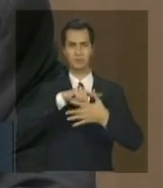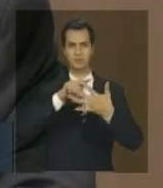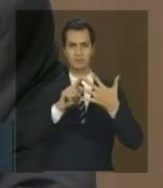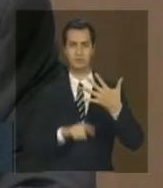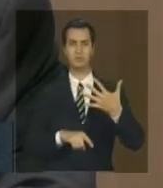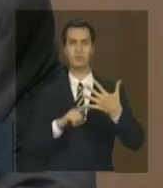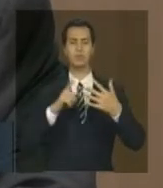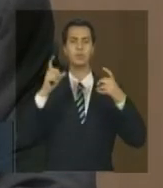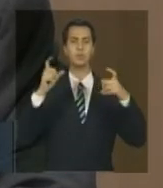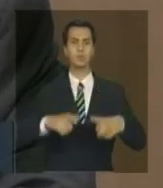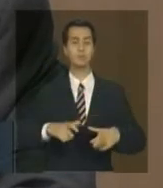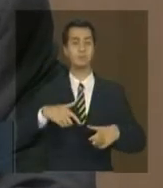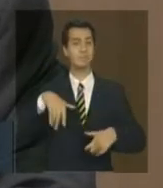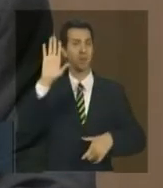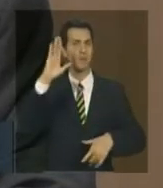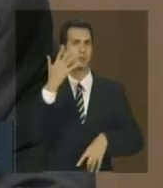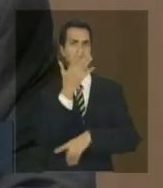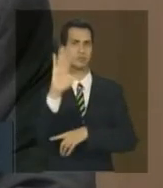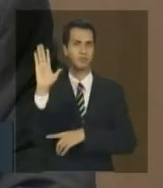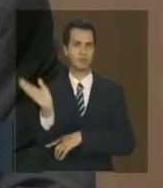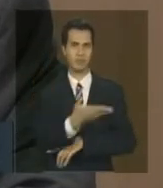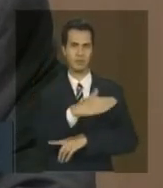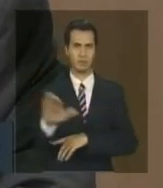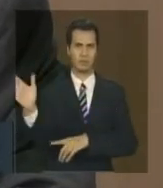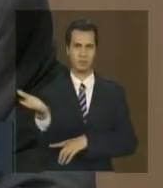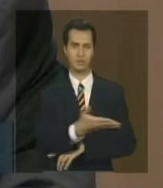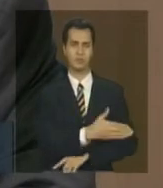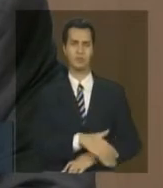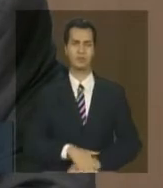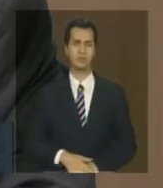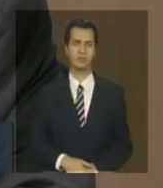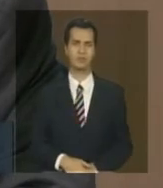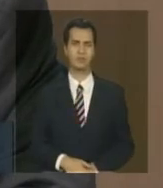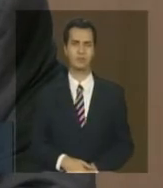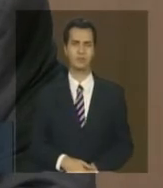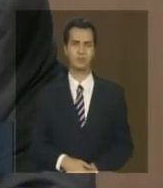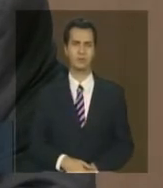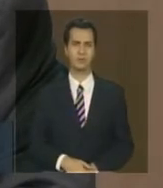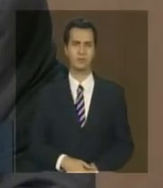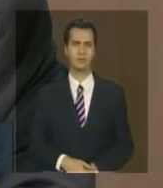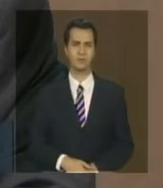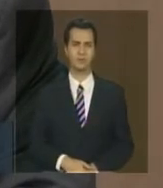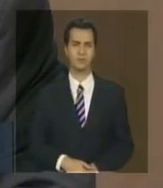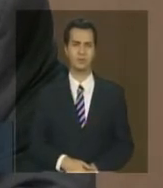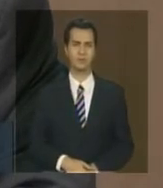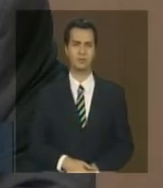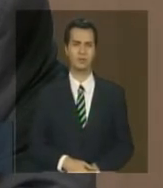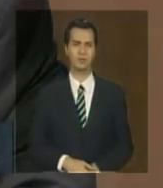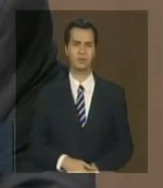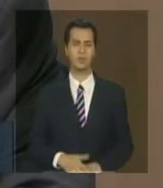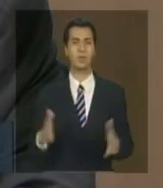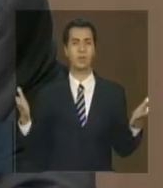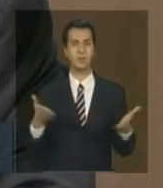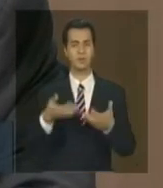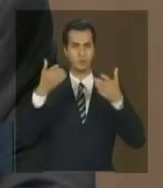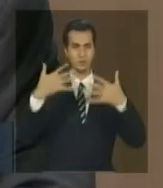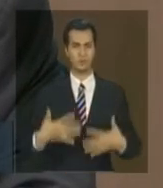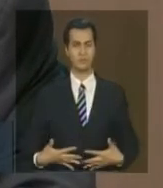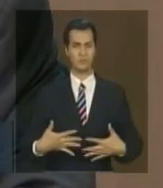ocorreram mais desmatamentos seguinte e vamos para a Mata Atlântica então